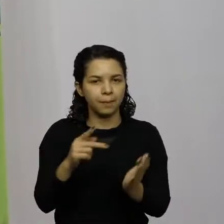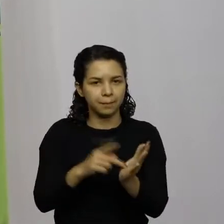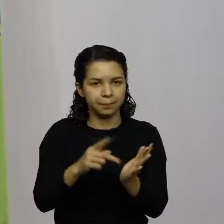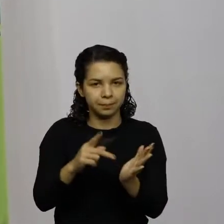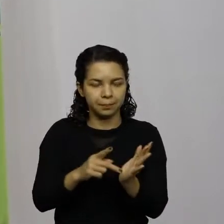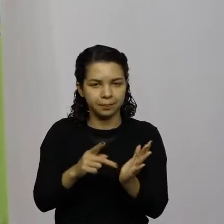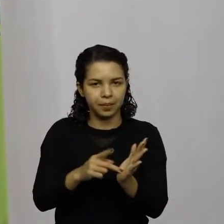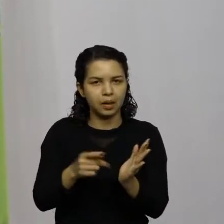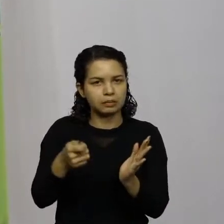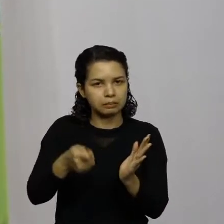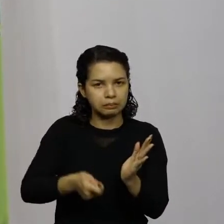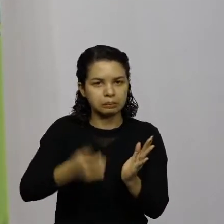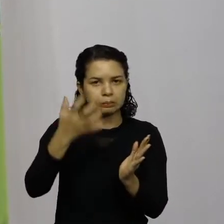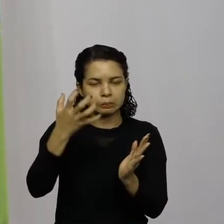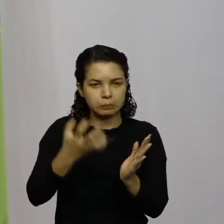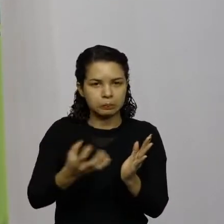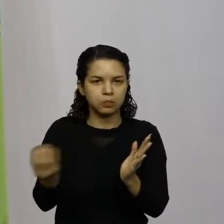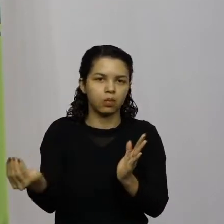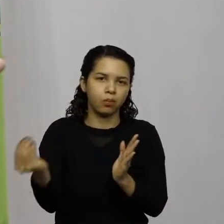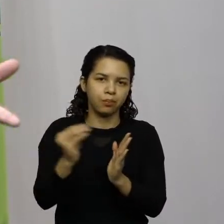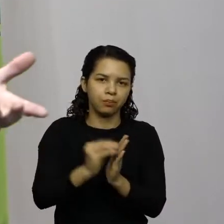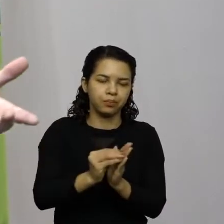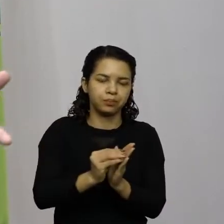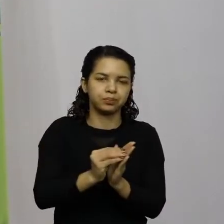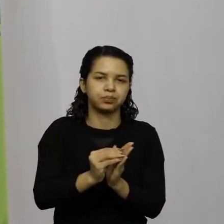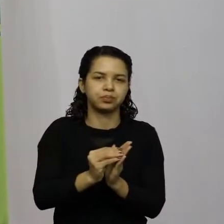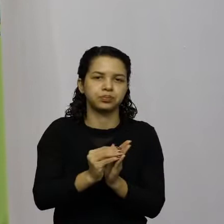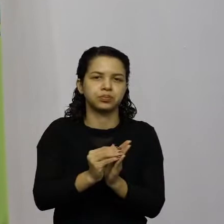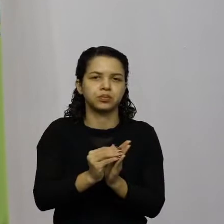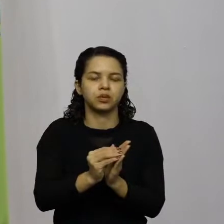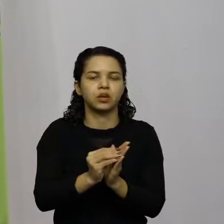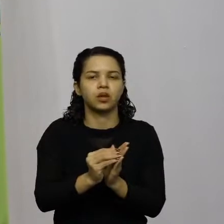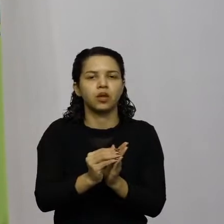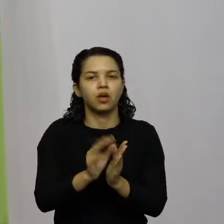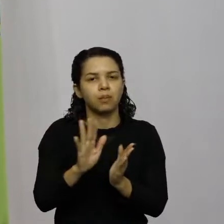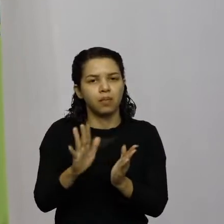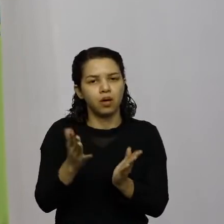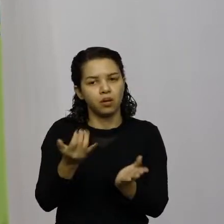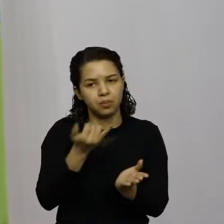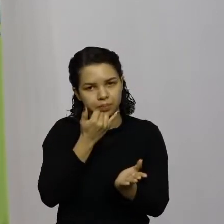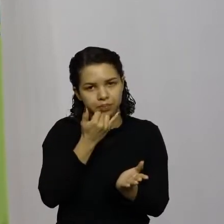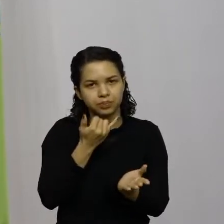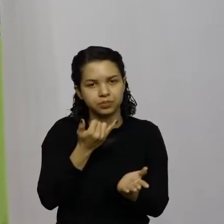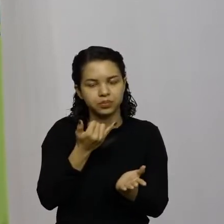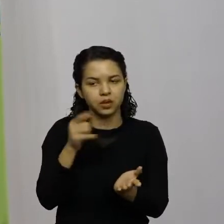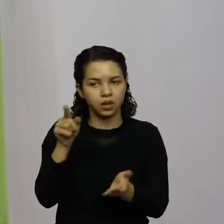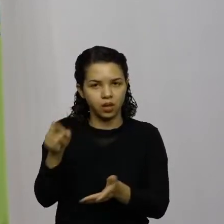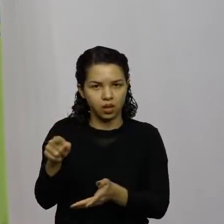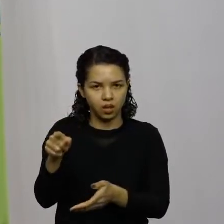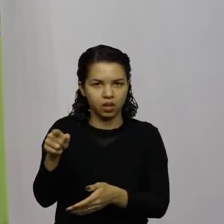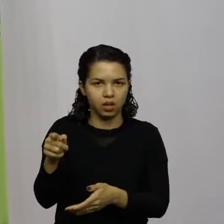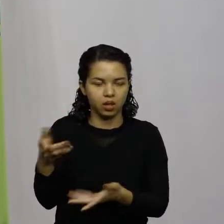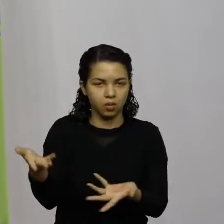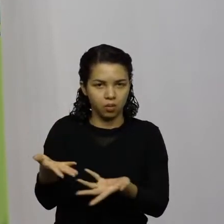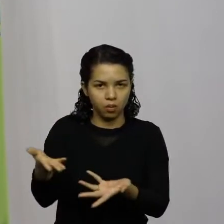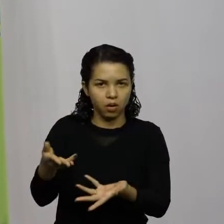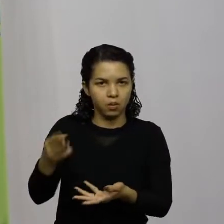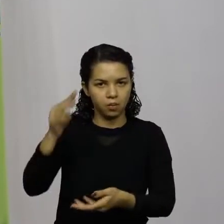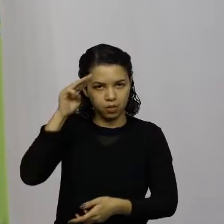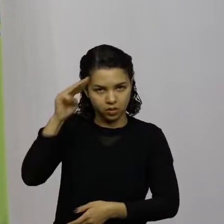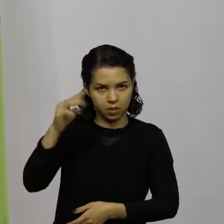naquilo que é gravada nela. Mas agora, com todo o perdão, mas Moisés, o político,